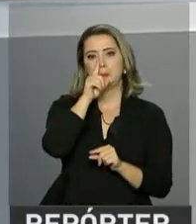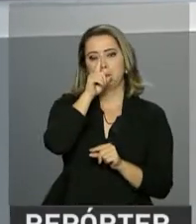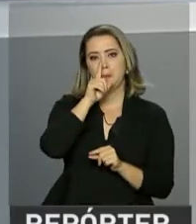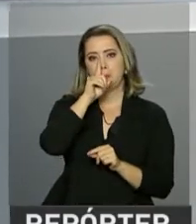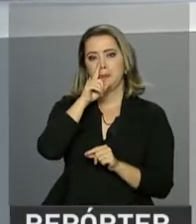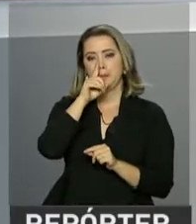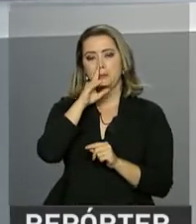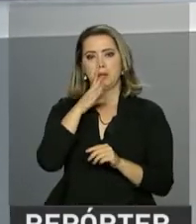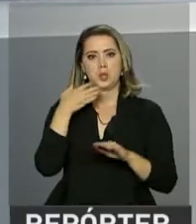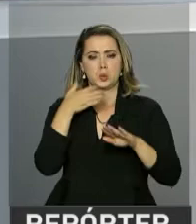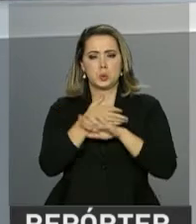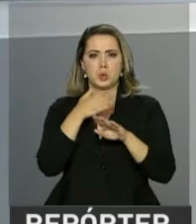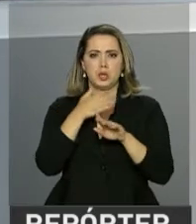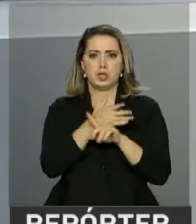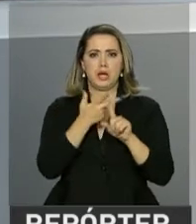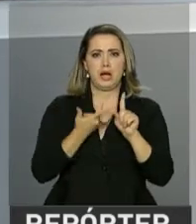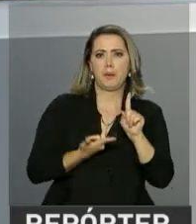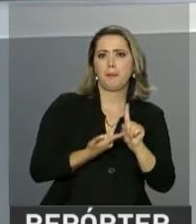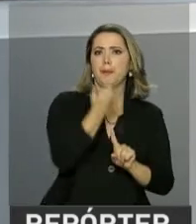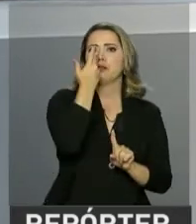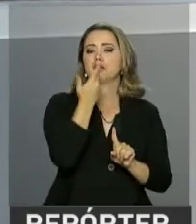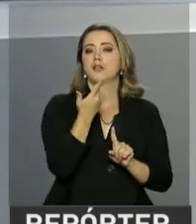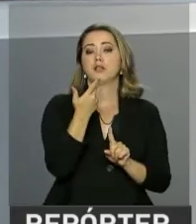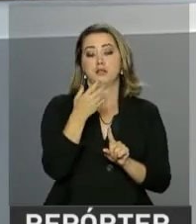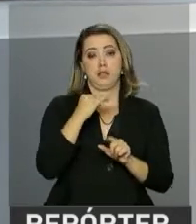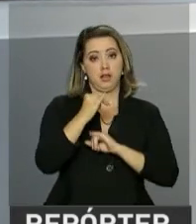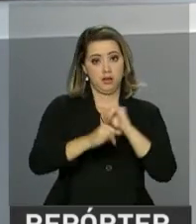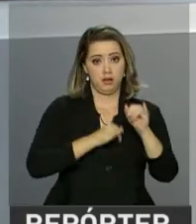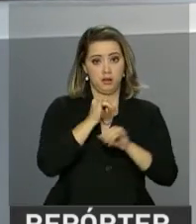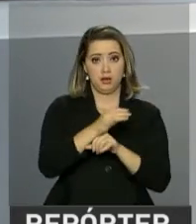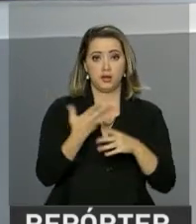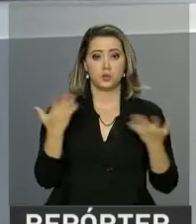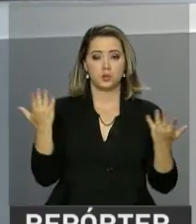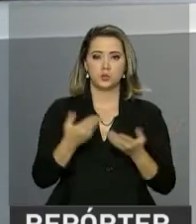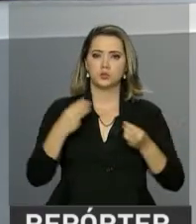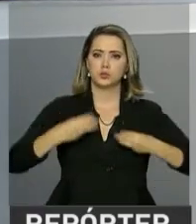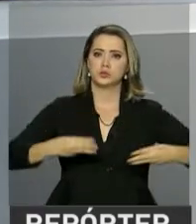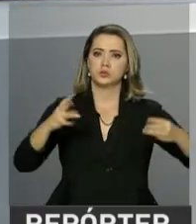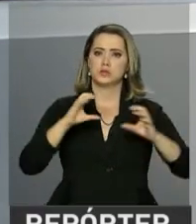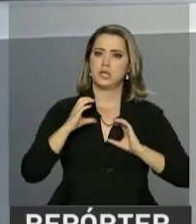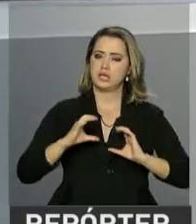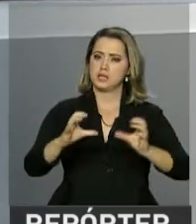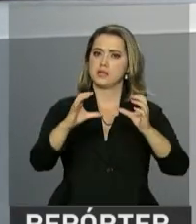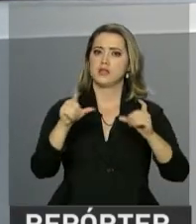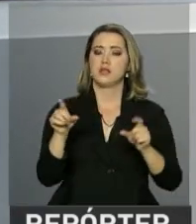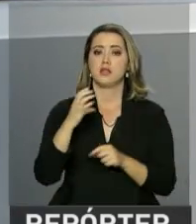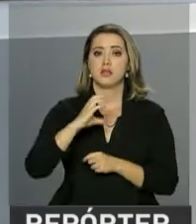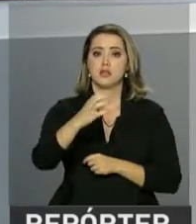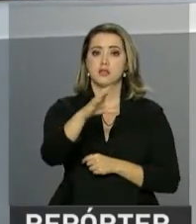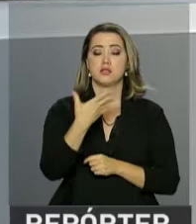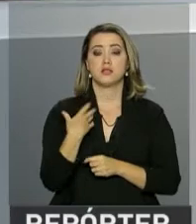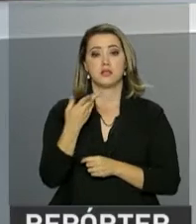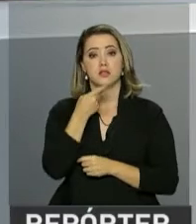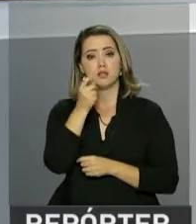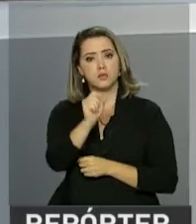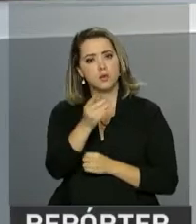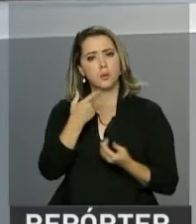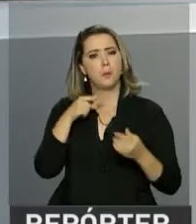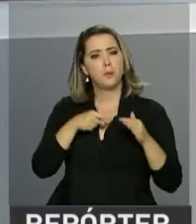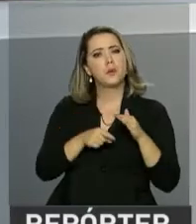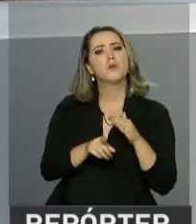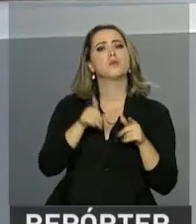seminário em Brasília, promovido pelo Ministério da Ciência, Tecnologia, Inovações e Comunicações, veio aprofundar as